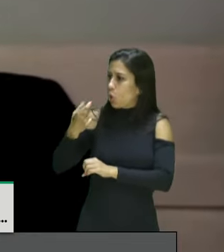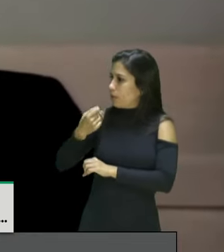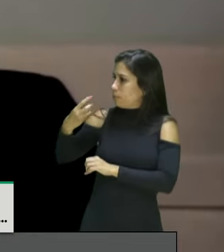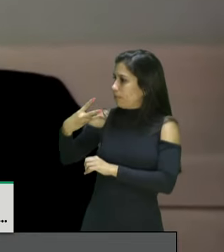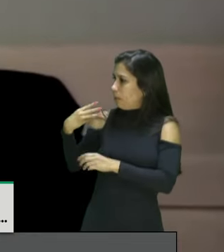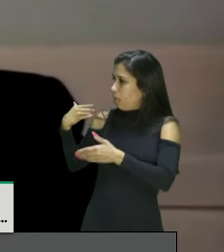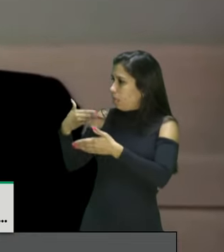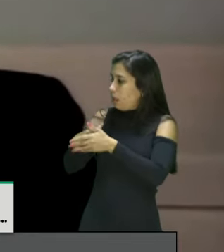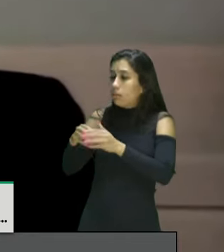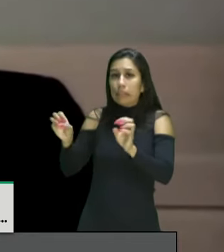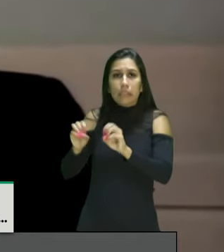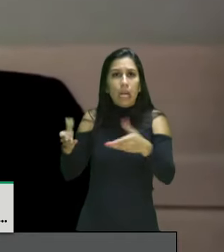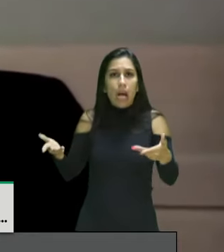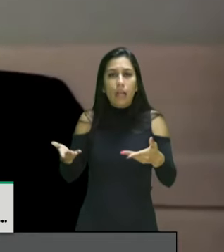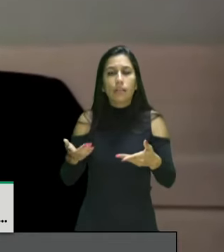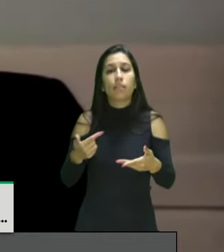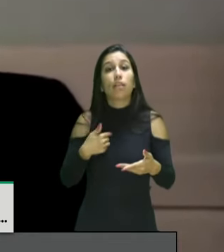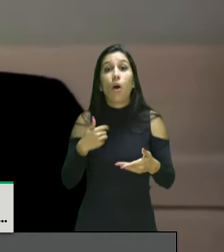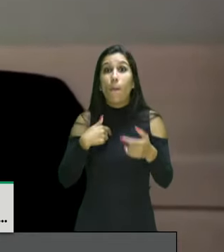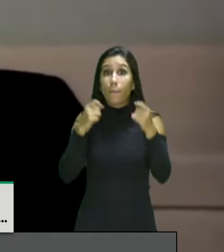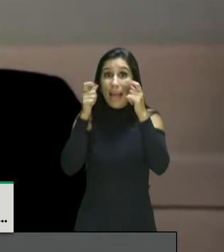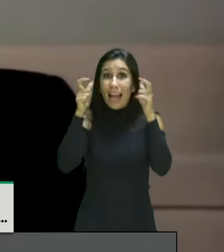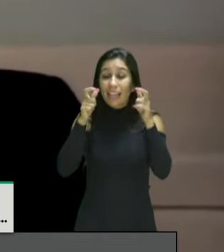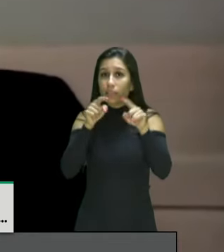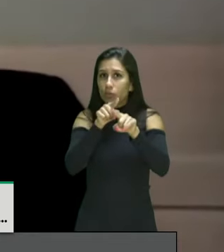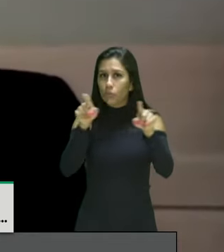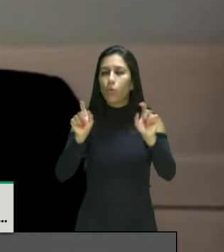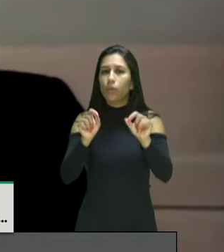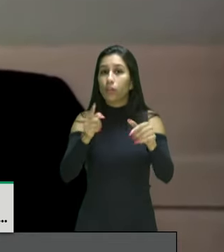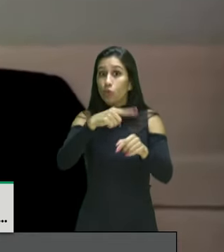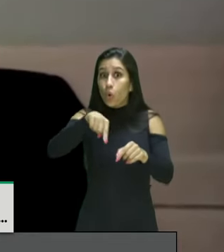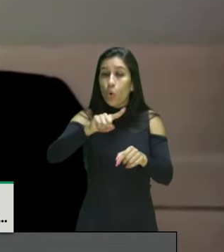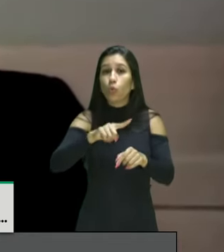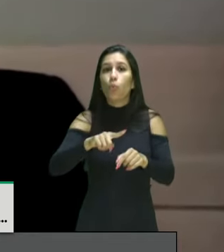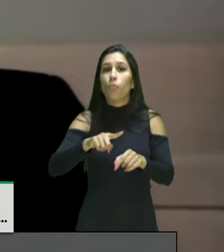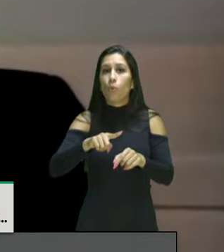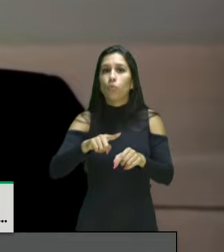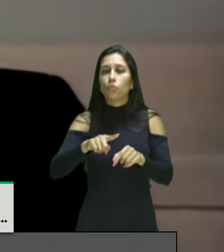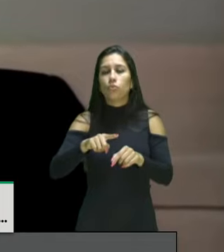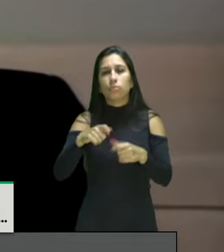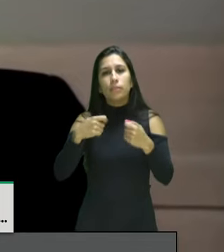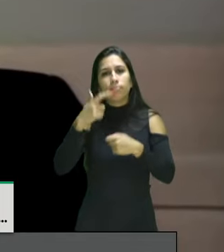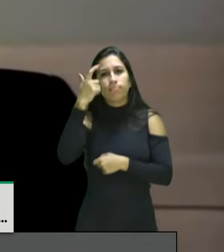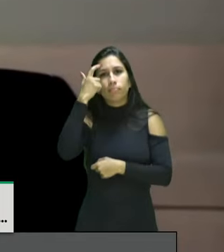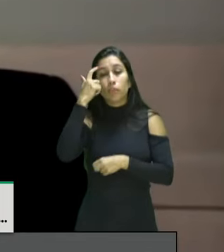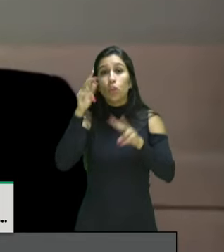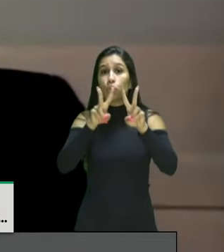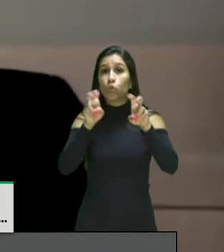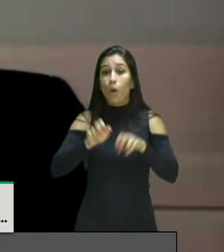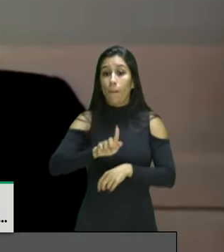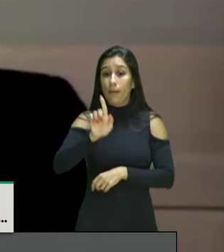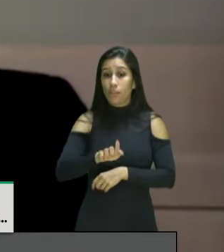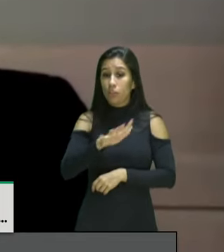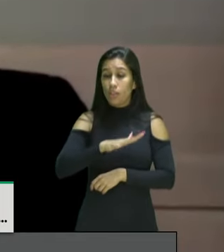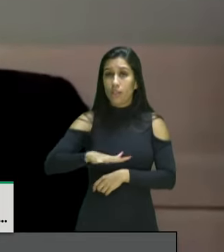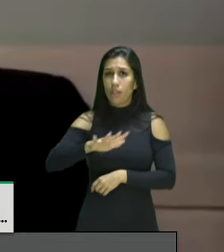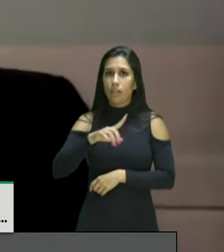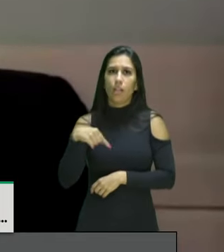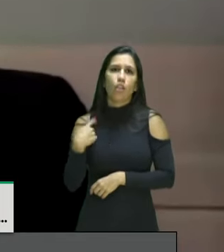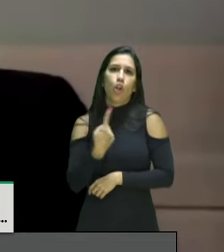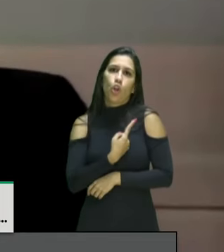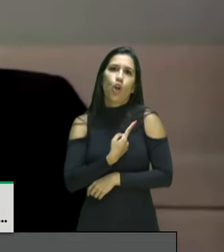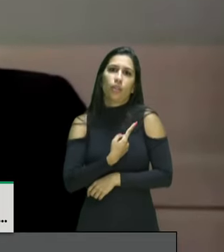audiência é, basicamente, para chamar a atenção que, nesta gestão, nós não apenas passamos a